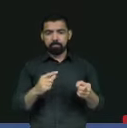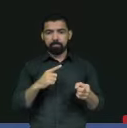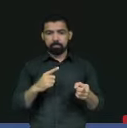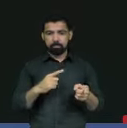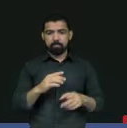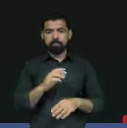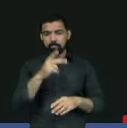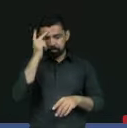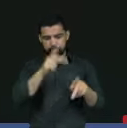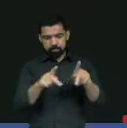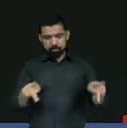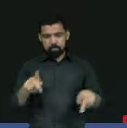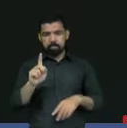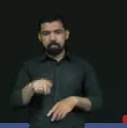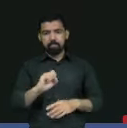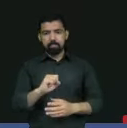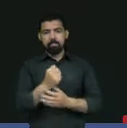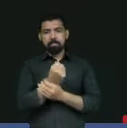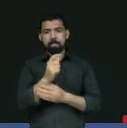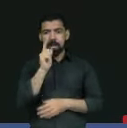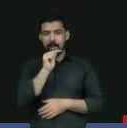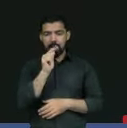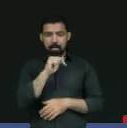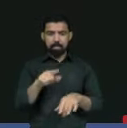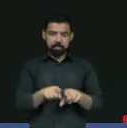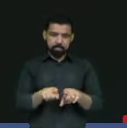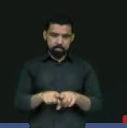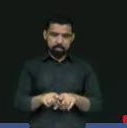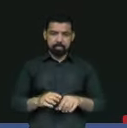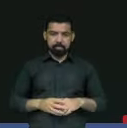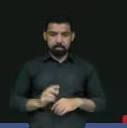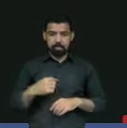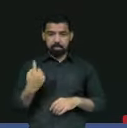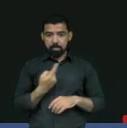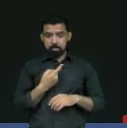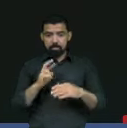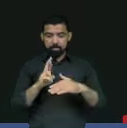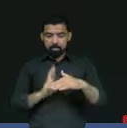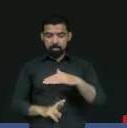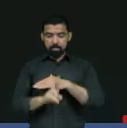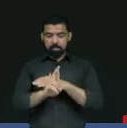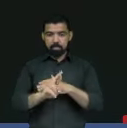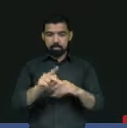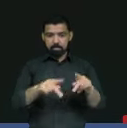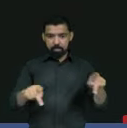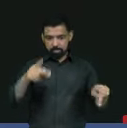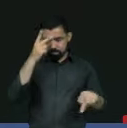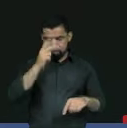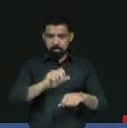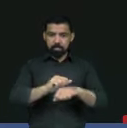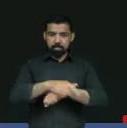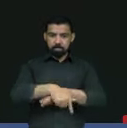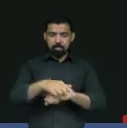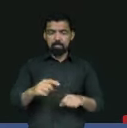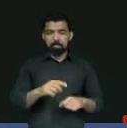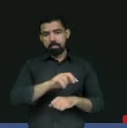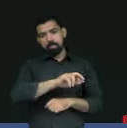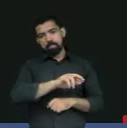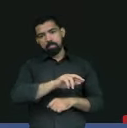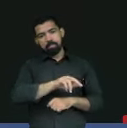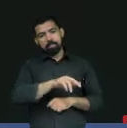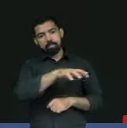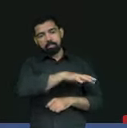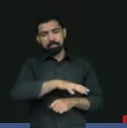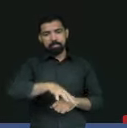povo, que é a segurança hídrica. E a gente, como representantes do povo de Kixeramubim, de Kixadá, a